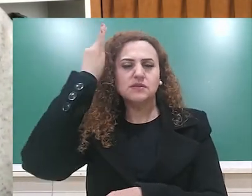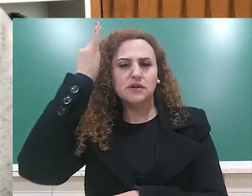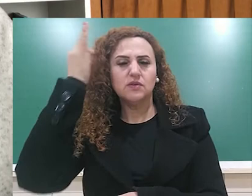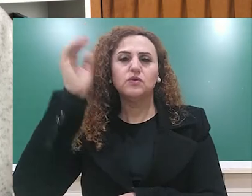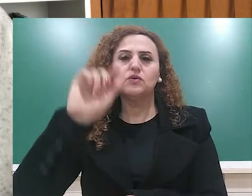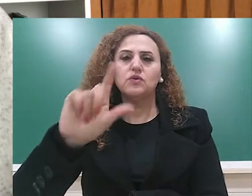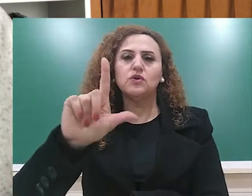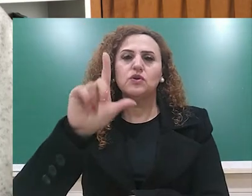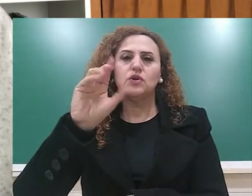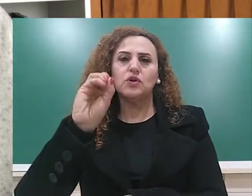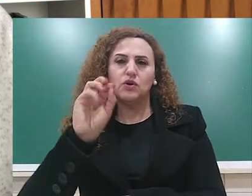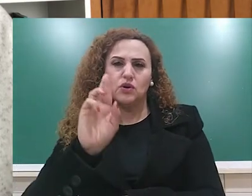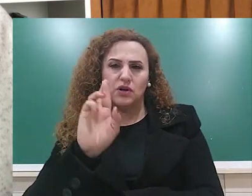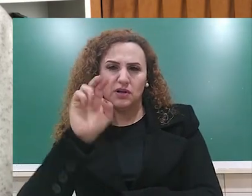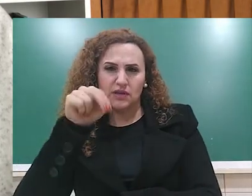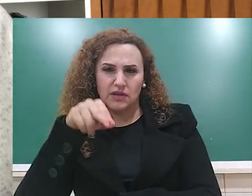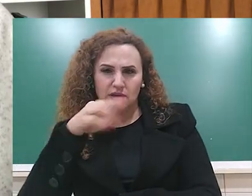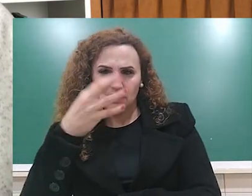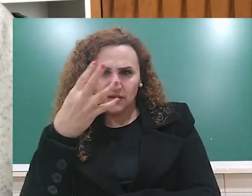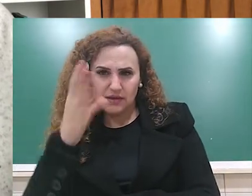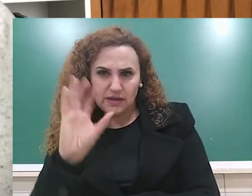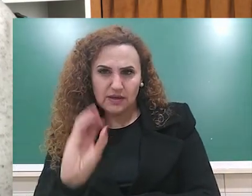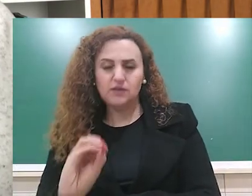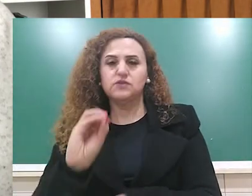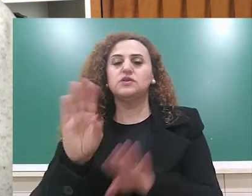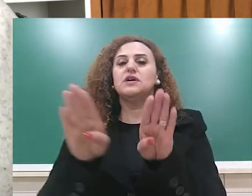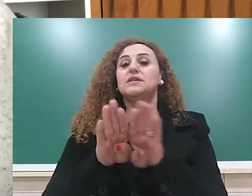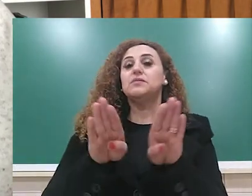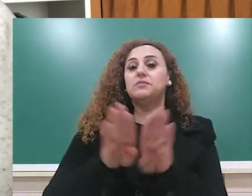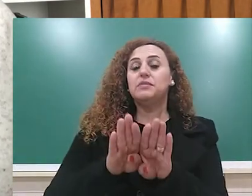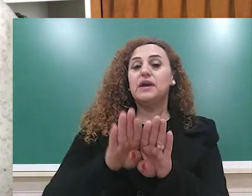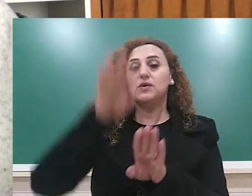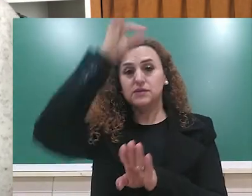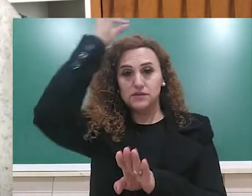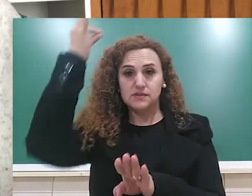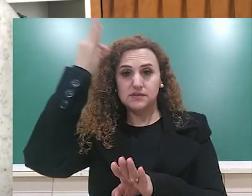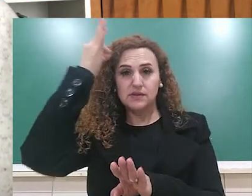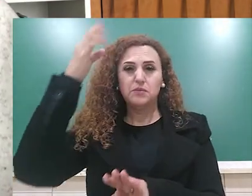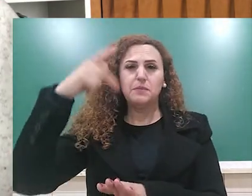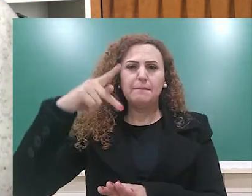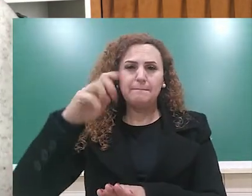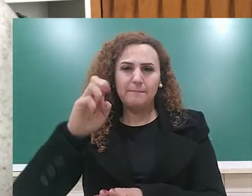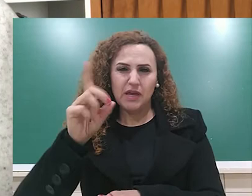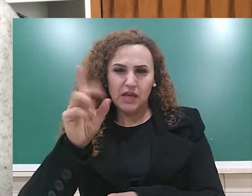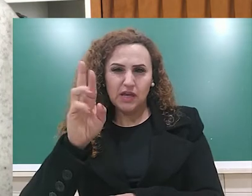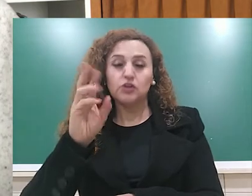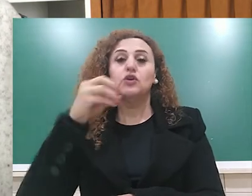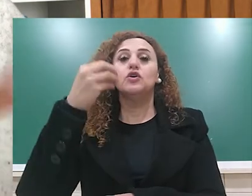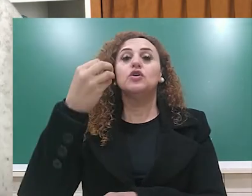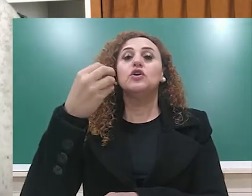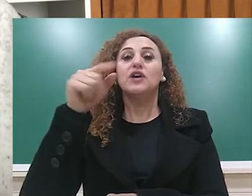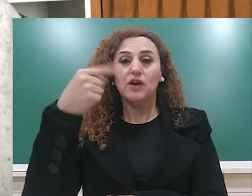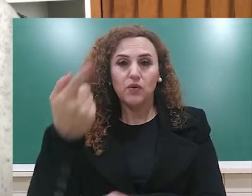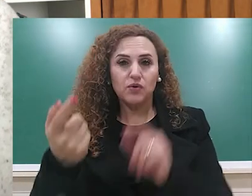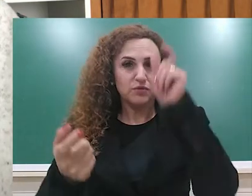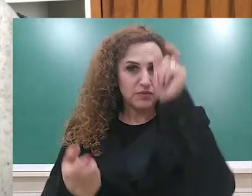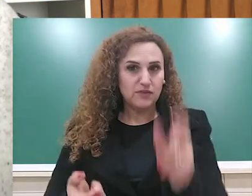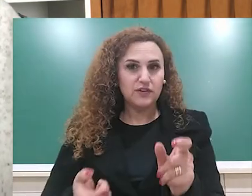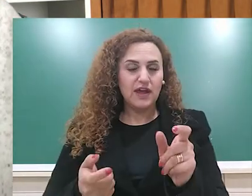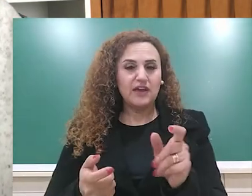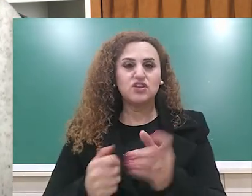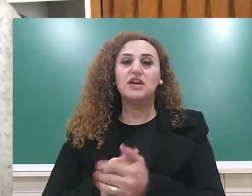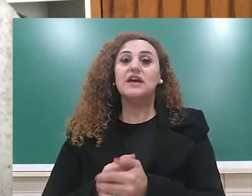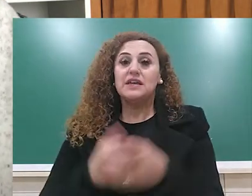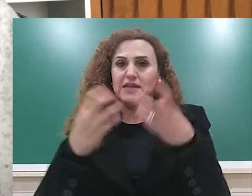São Pedro também, que é um outro personagem que aparece, eles decidem intervir e combater o diabo. Obviamente,